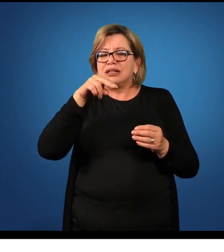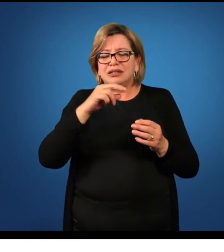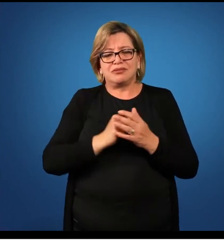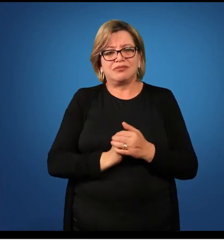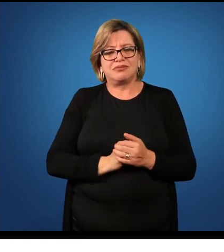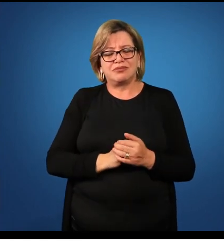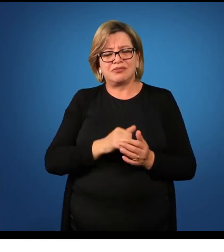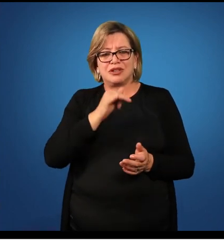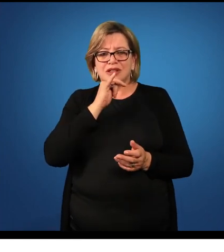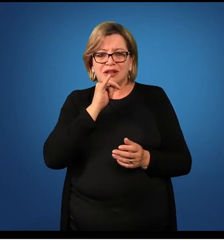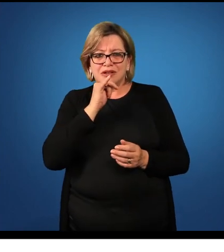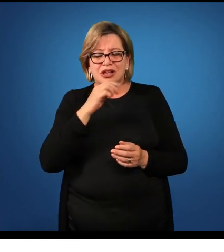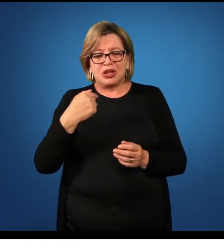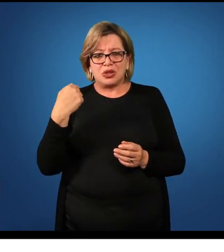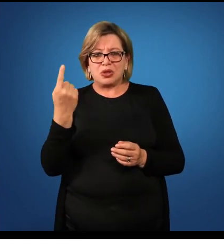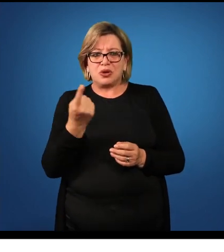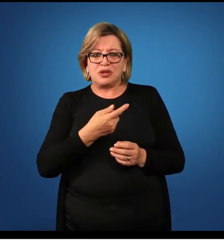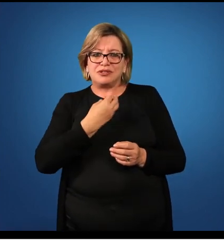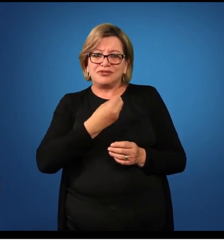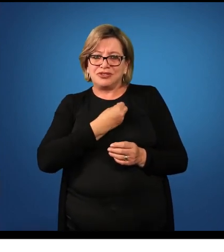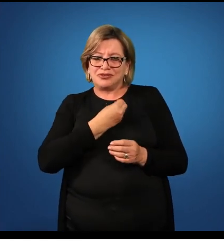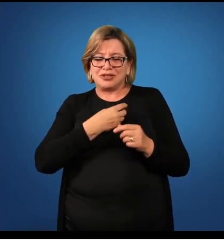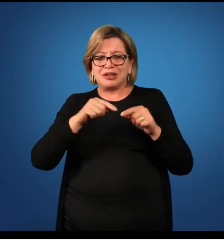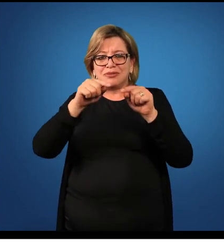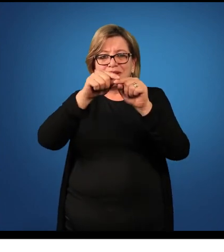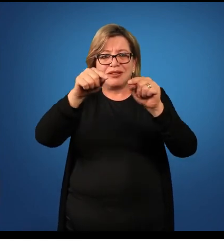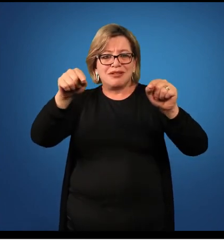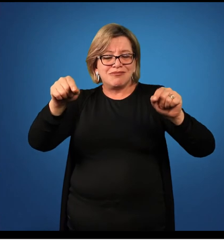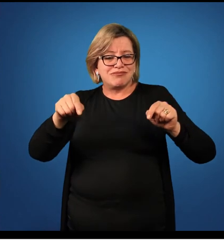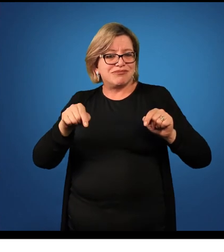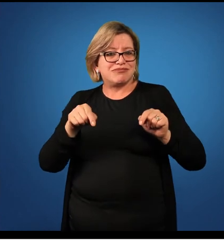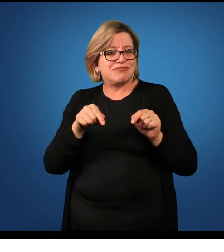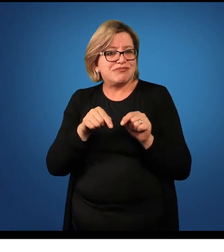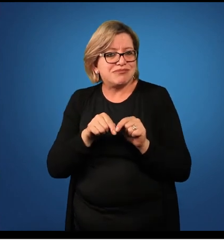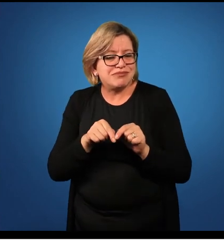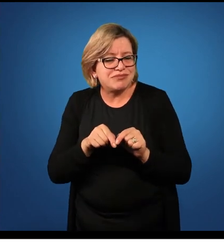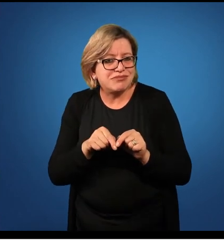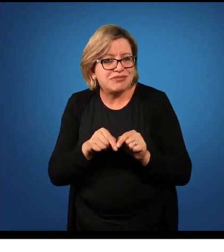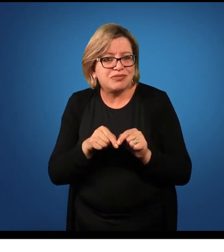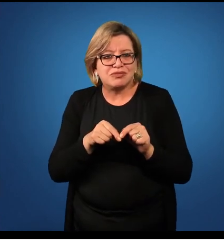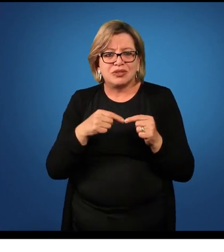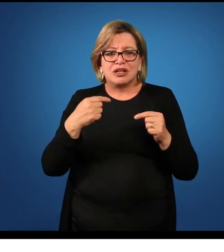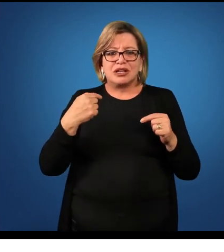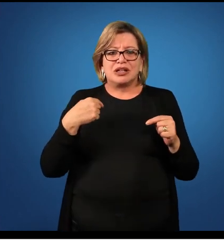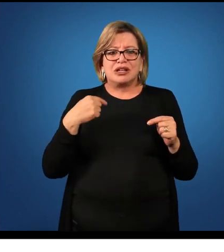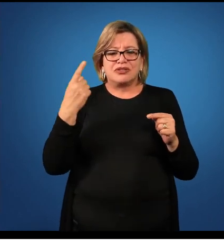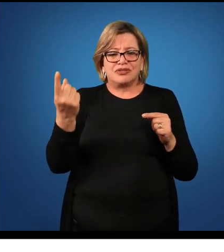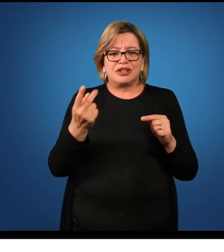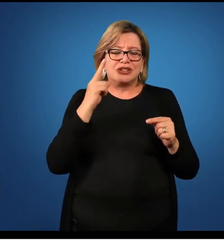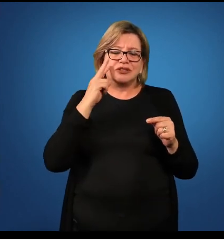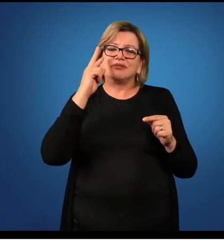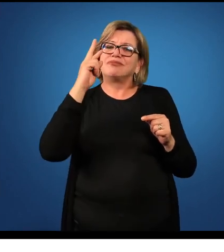estamos na aula melhor ó somos